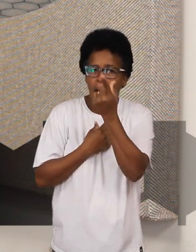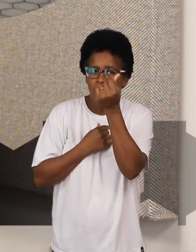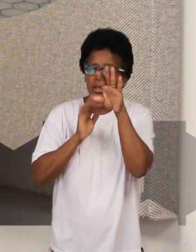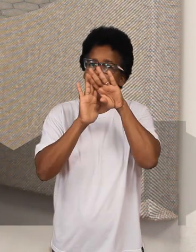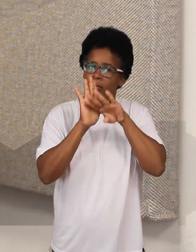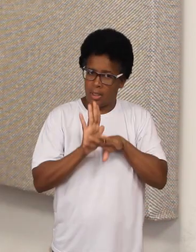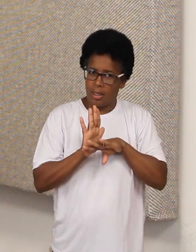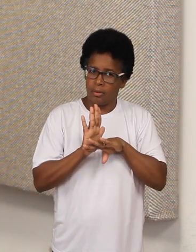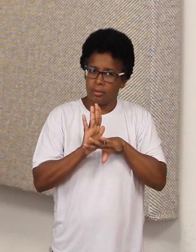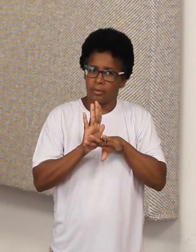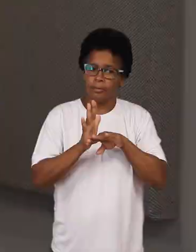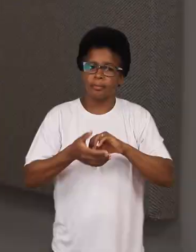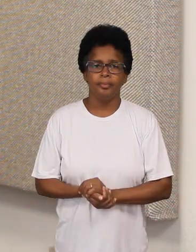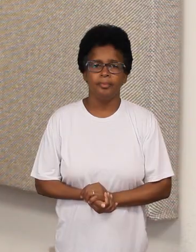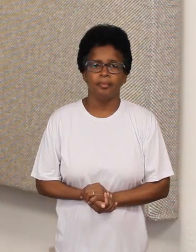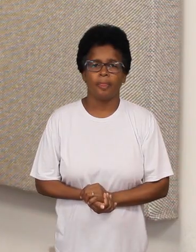simbólicos.